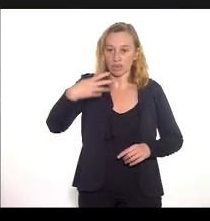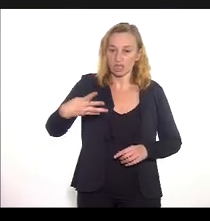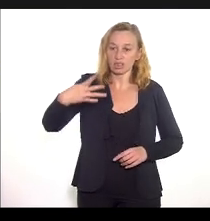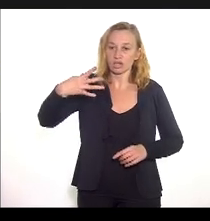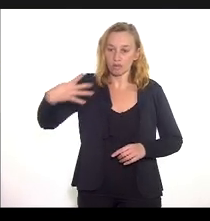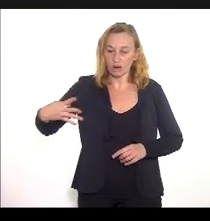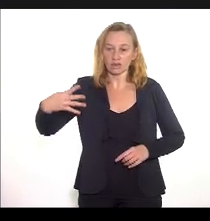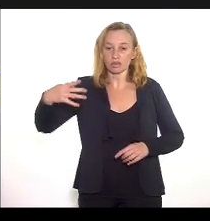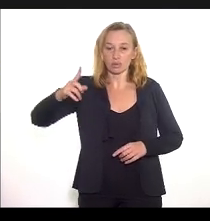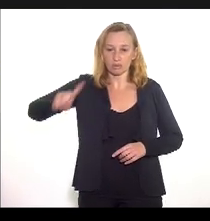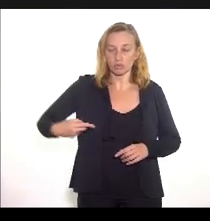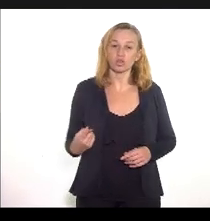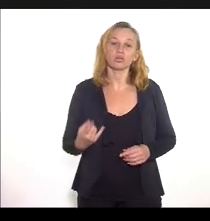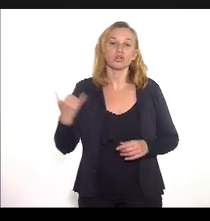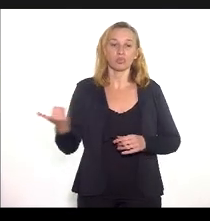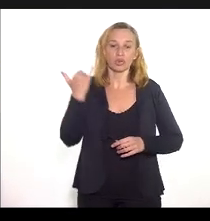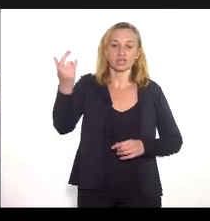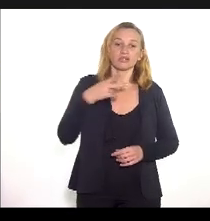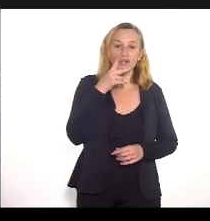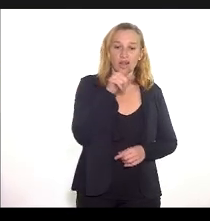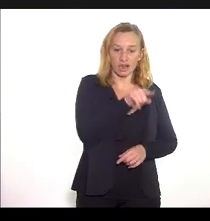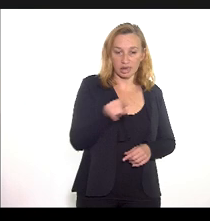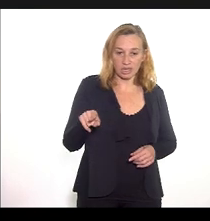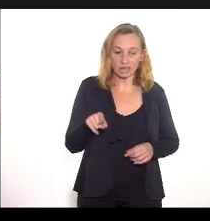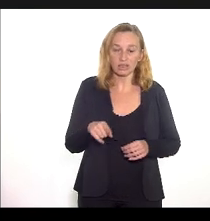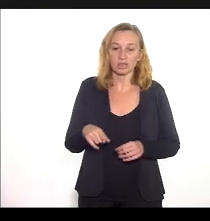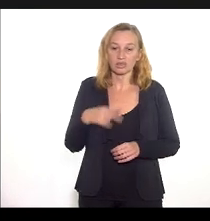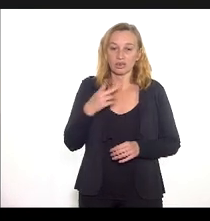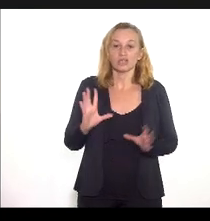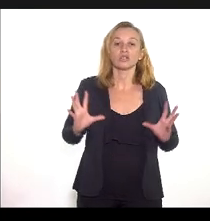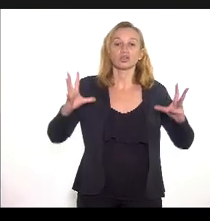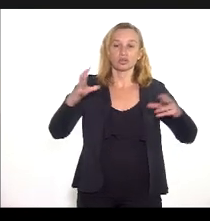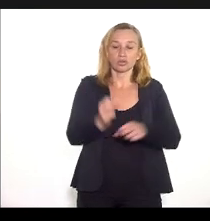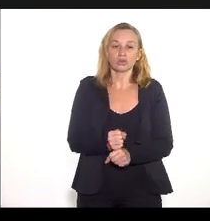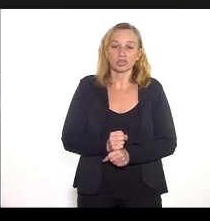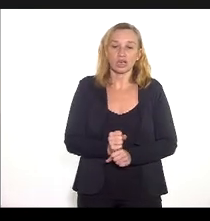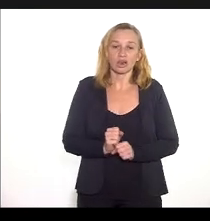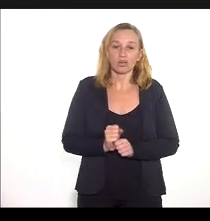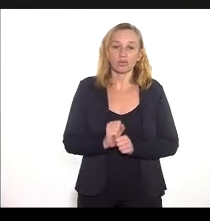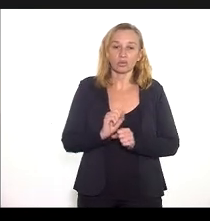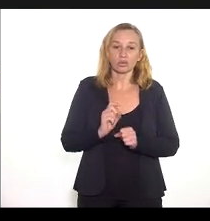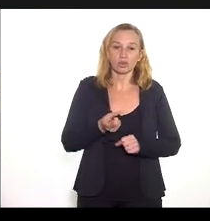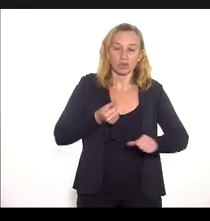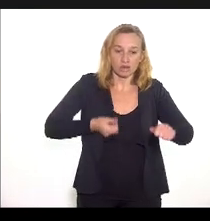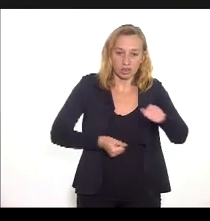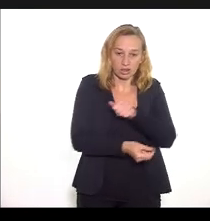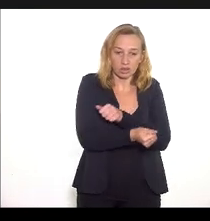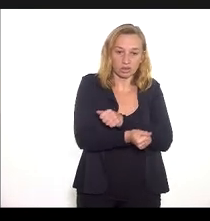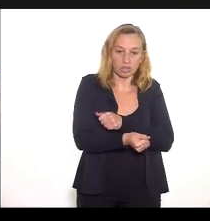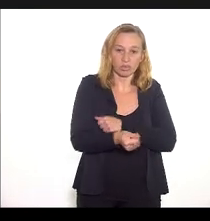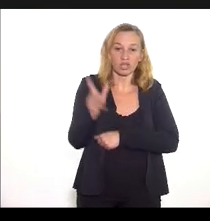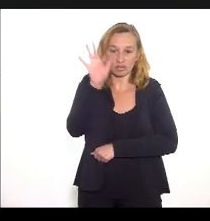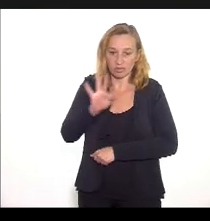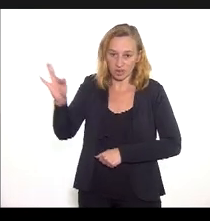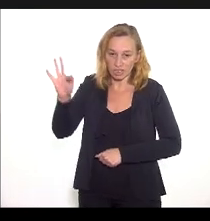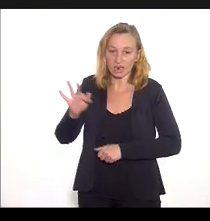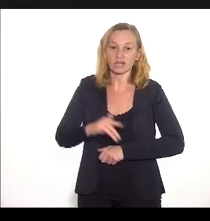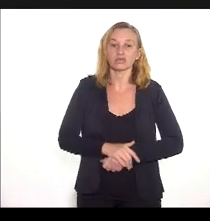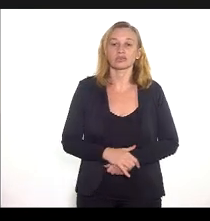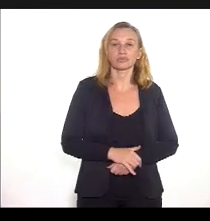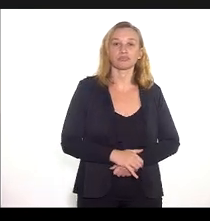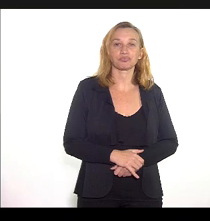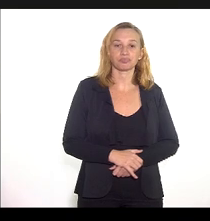importante destacar aqui que a gente está falando de total de leitos com financiamento federal e não leitos federais